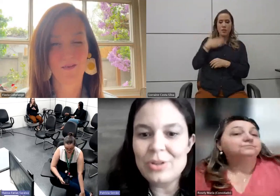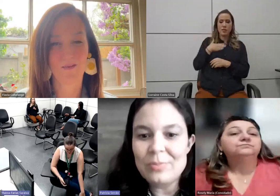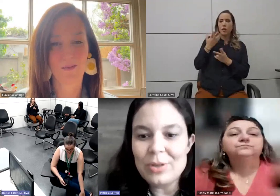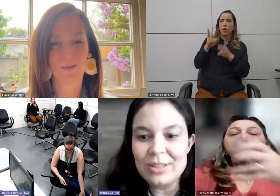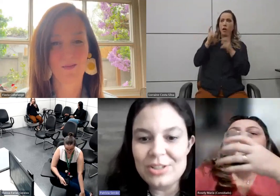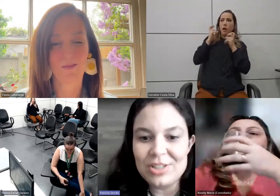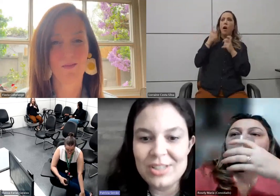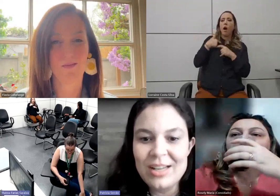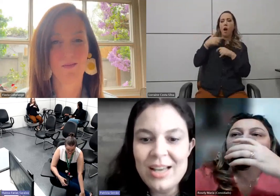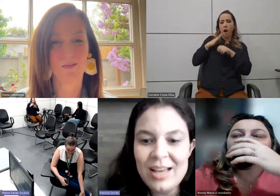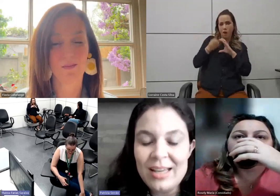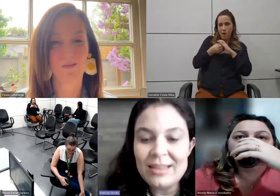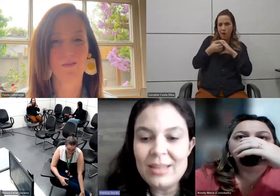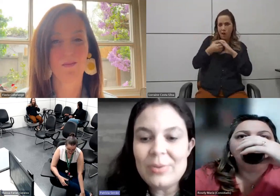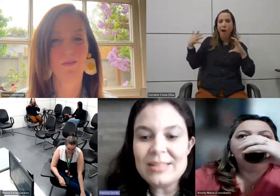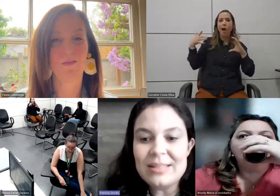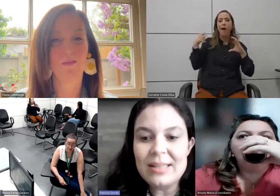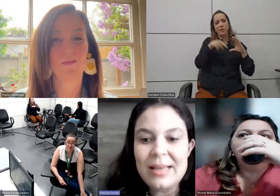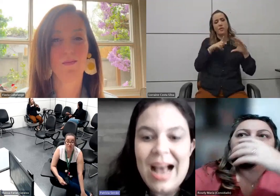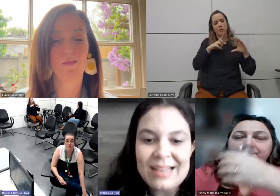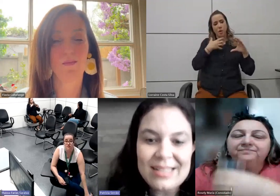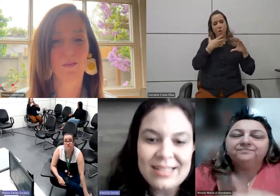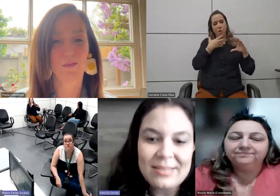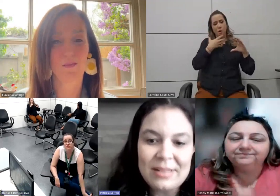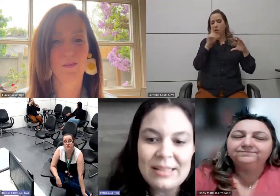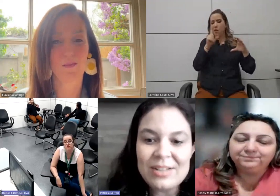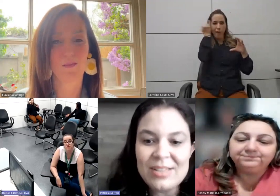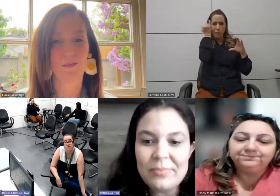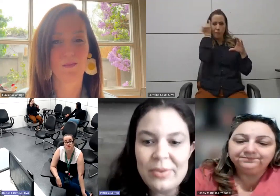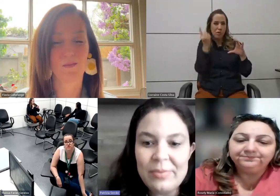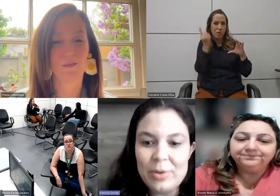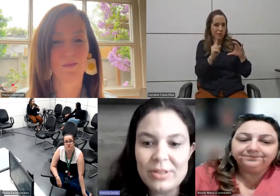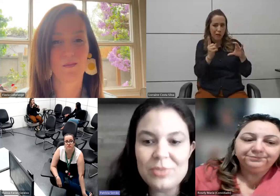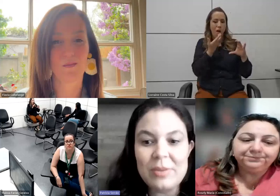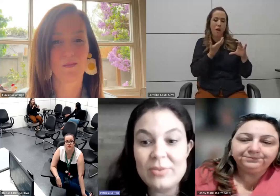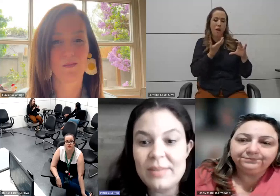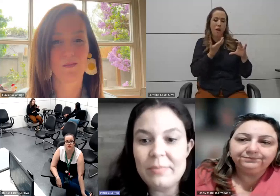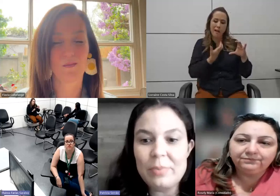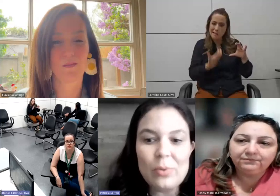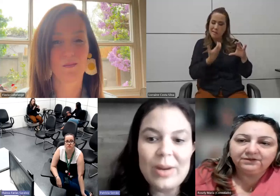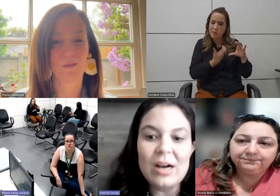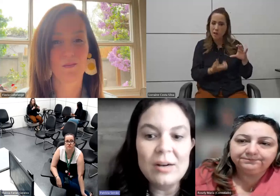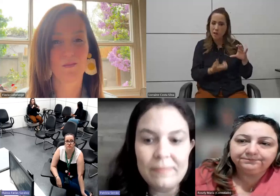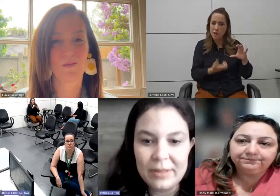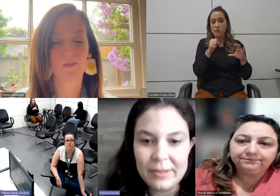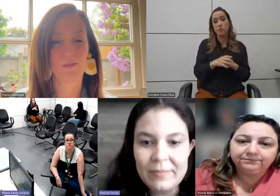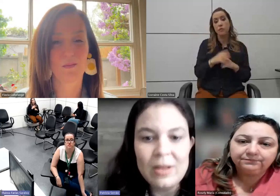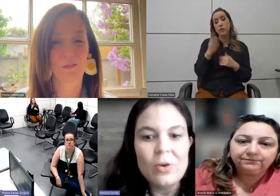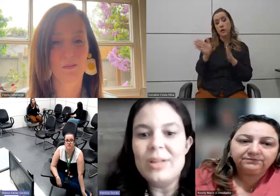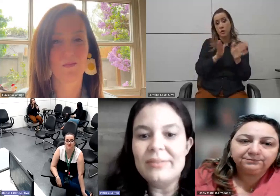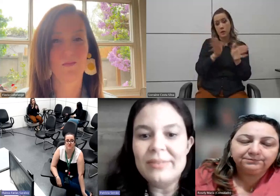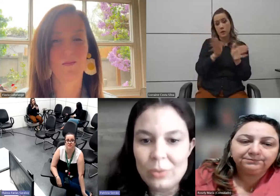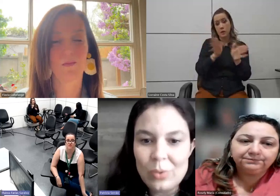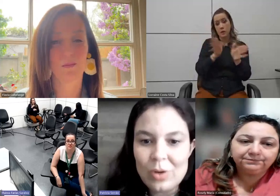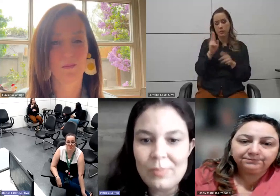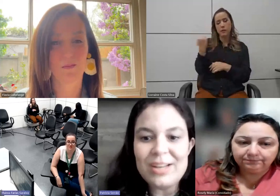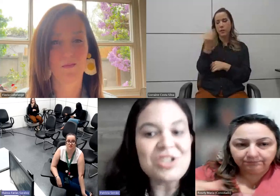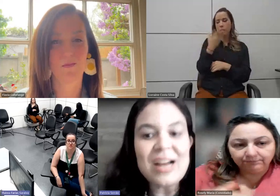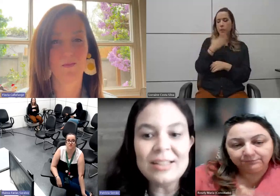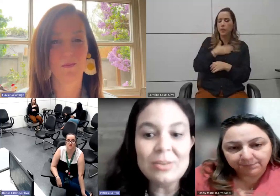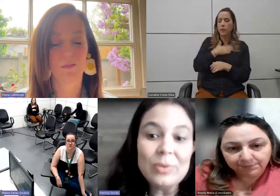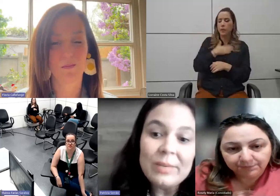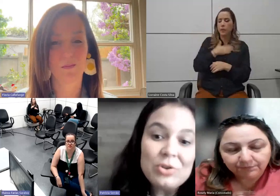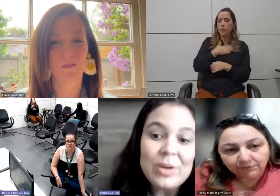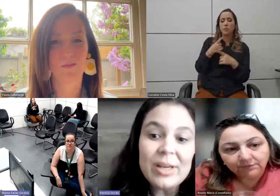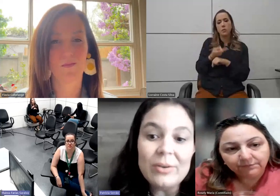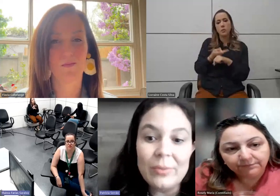e tudo mais, foi muito importante. Então, assim, a acessibilidade sempre foi importante para mim. Eu sempre procurei rampa ou elevador